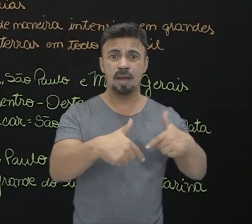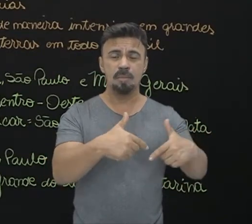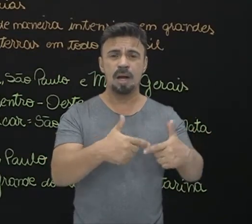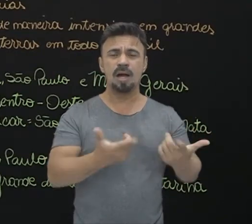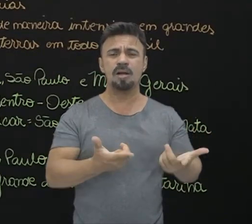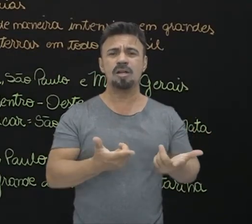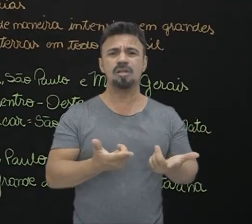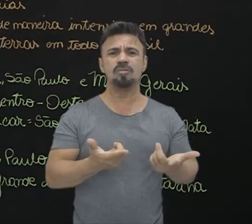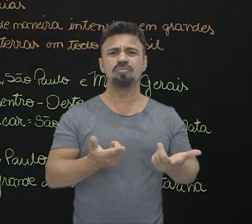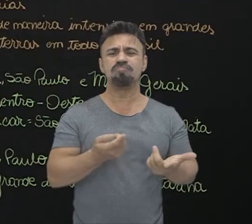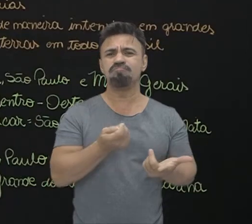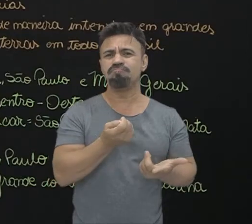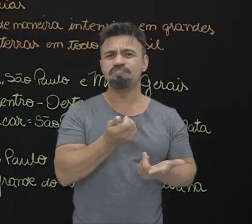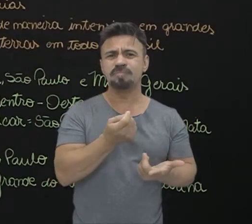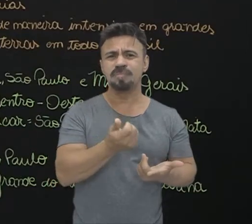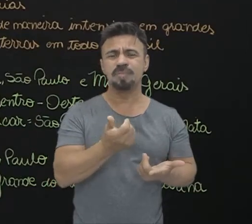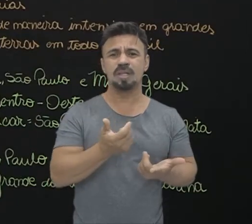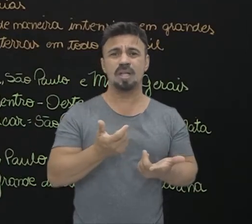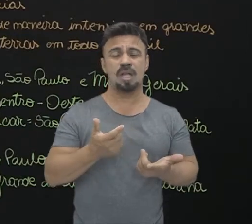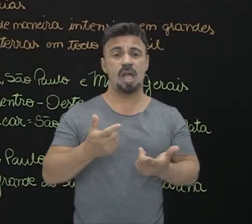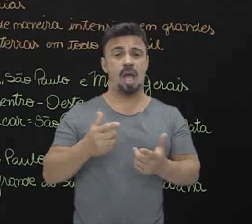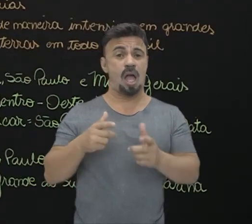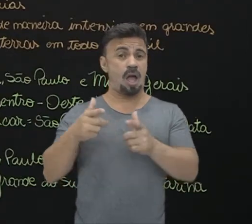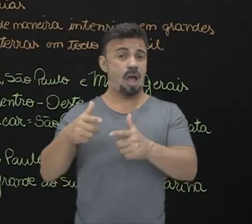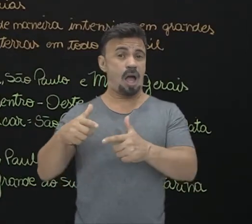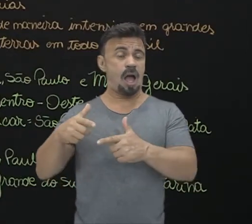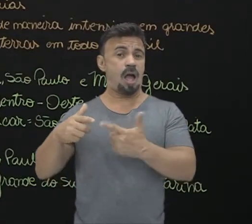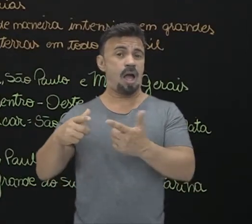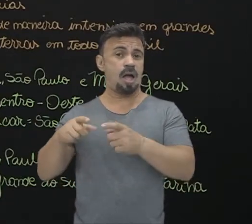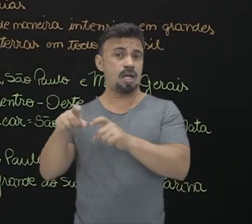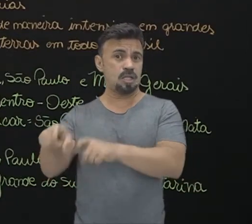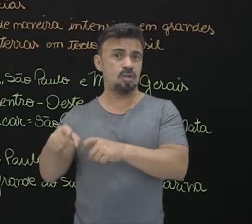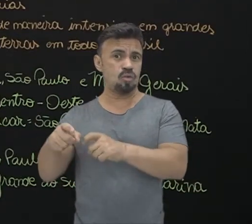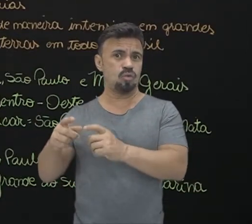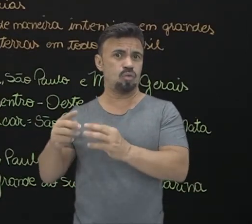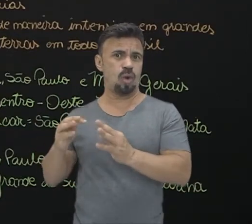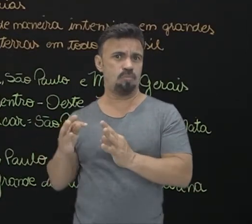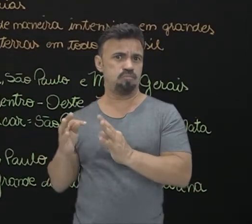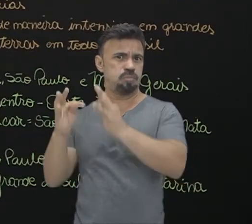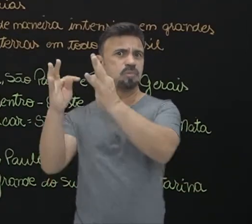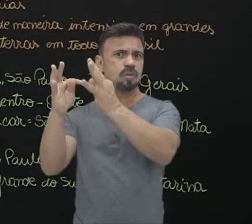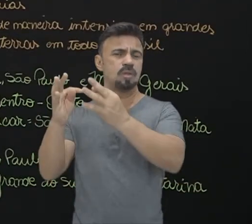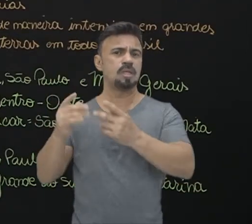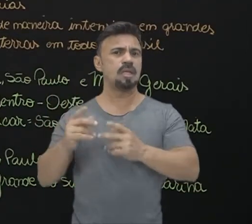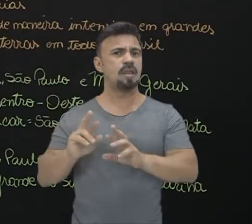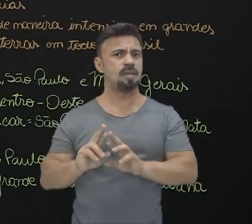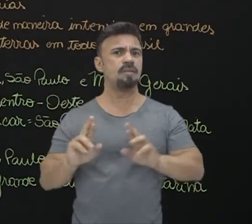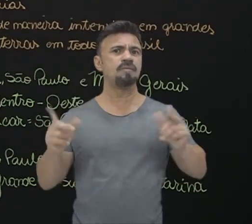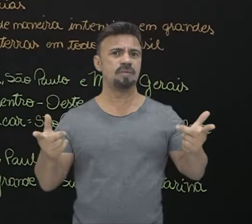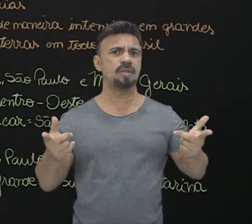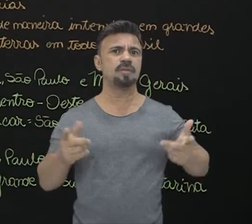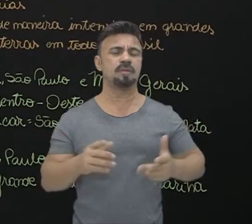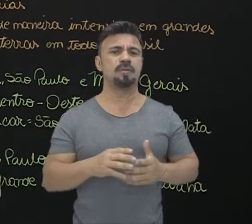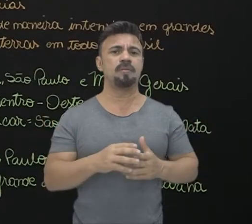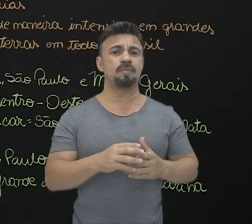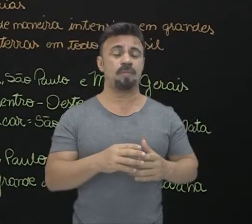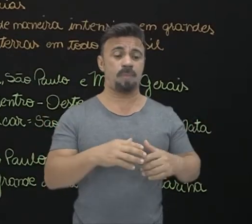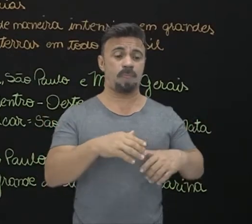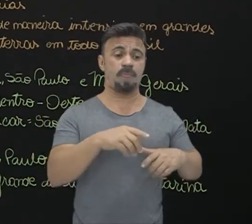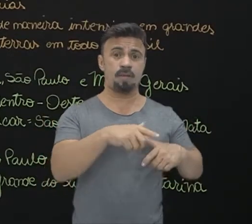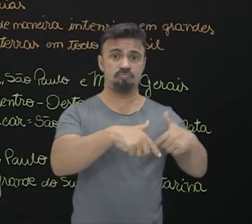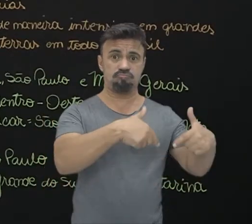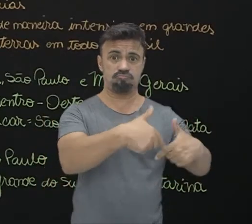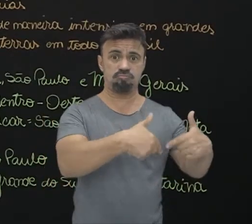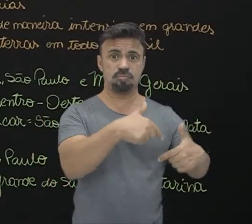grande se comparada à agricultura moderna. E toda essa mão de obra, ela vai ser pautada